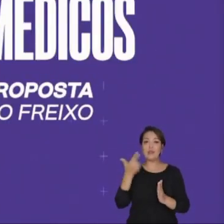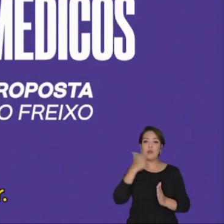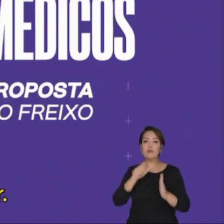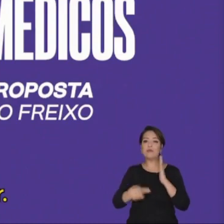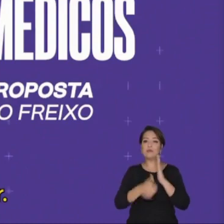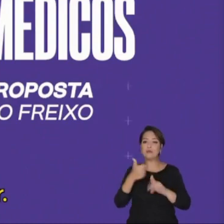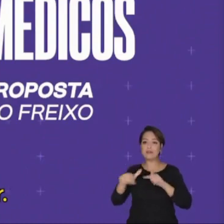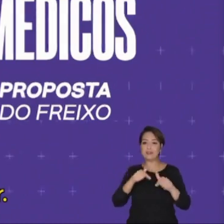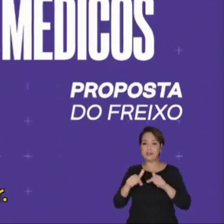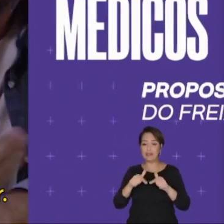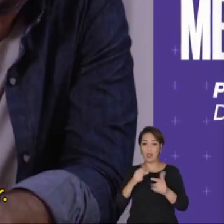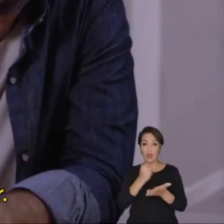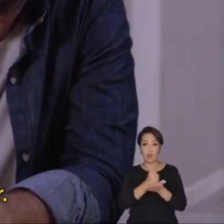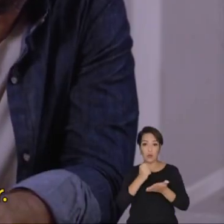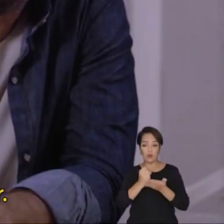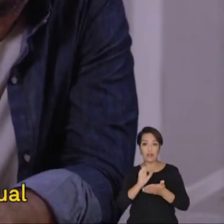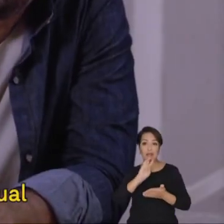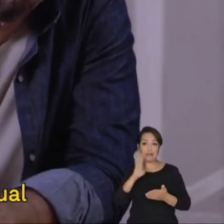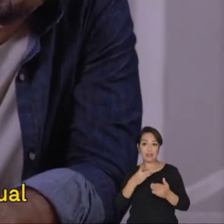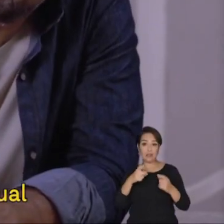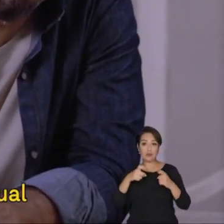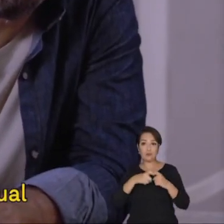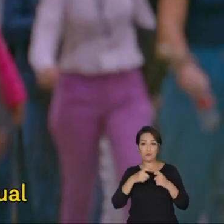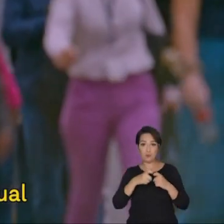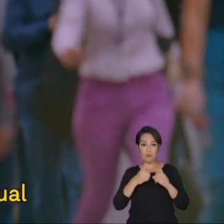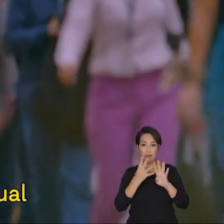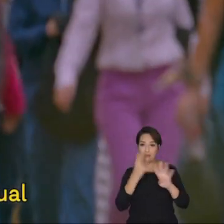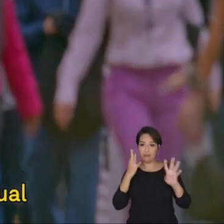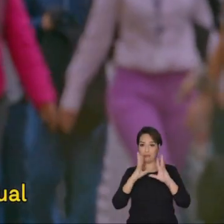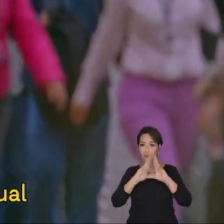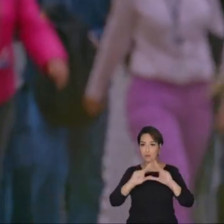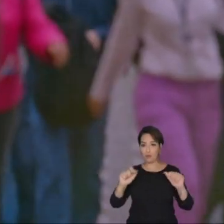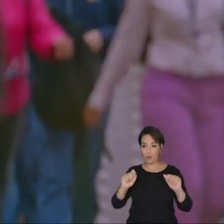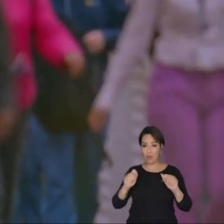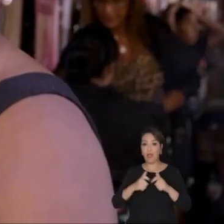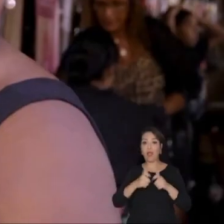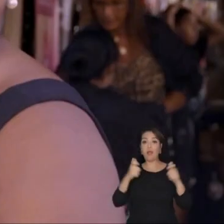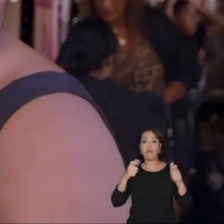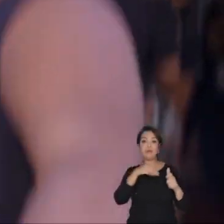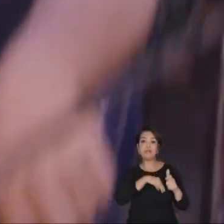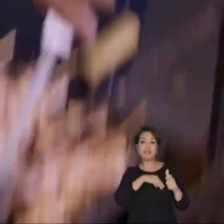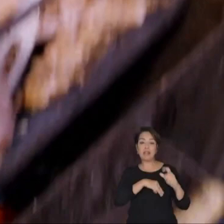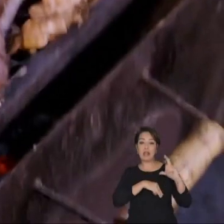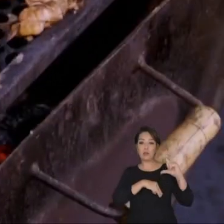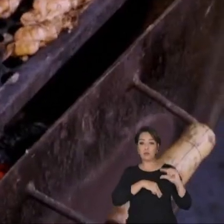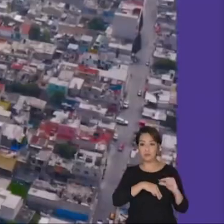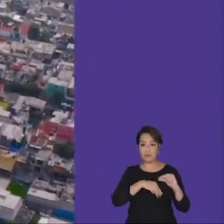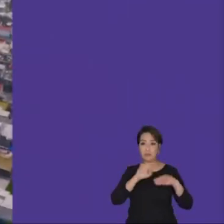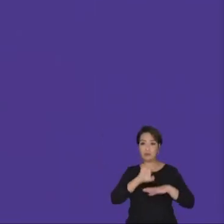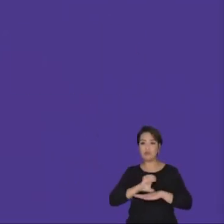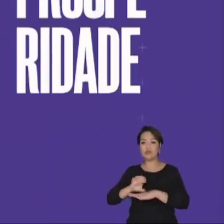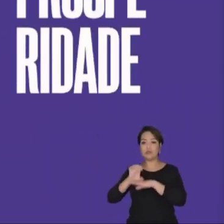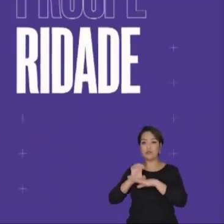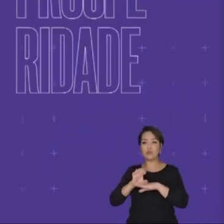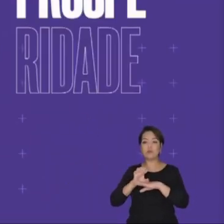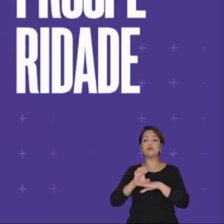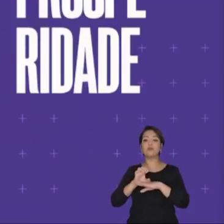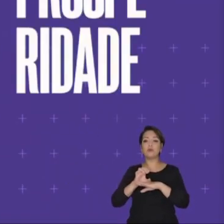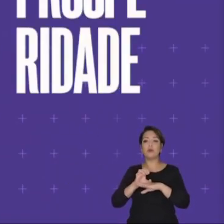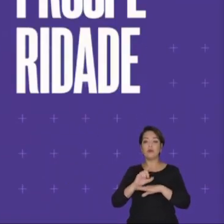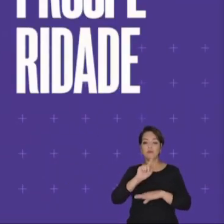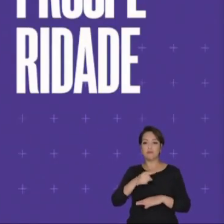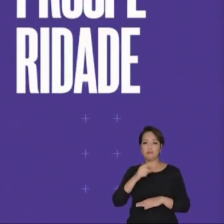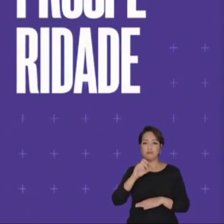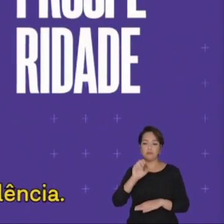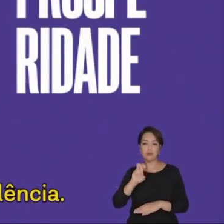médicos para fazer a fila do Cisregendar. Aumentar o salário mínimo estadual para 1.585 reais. E criar o